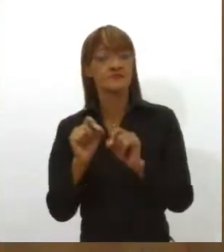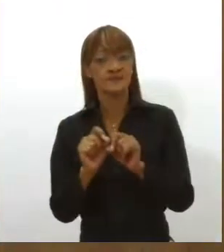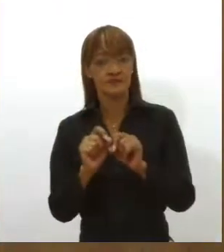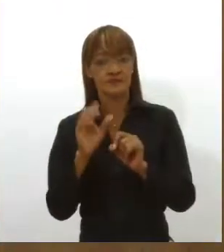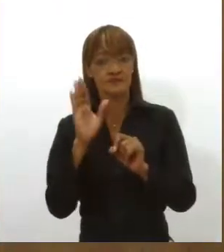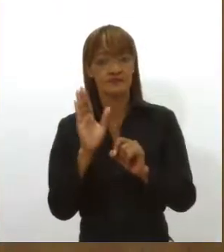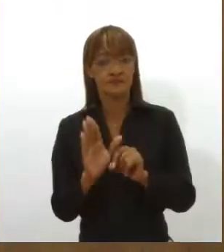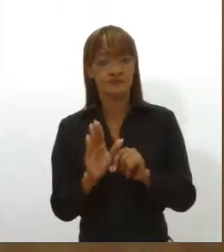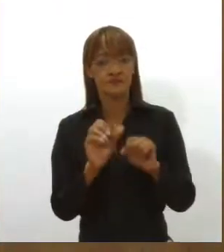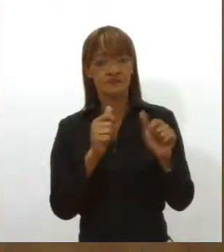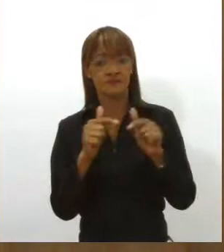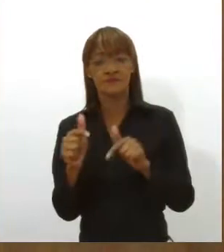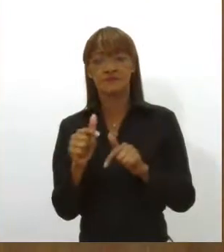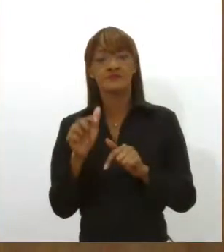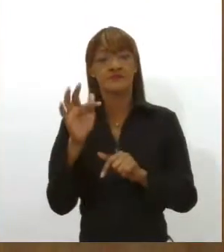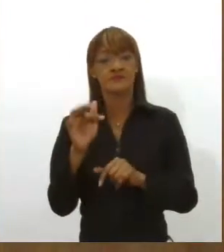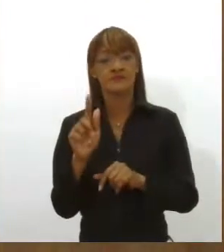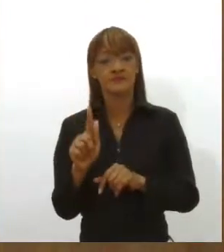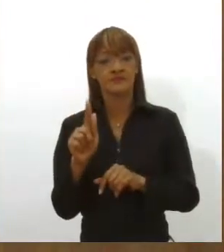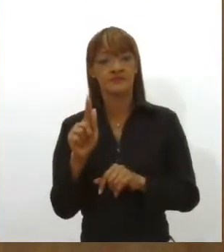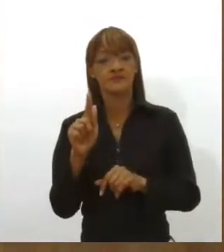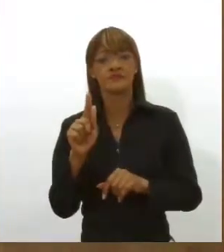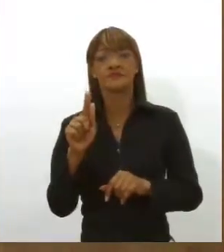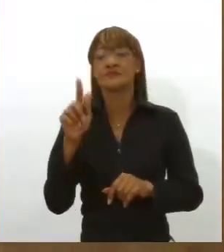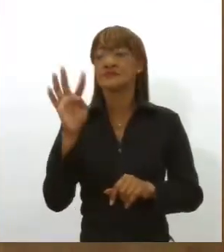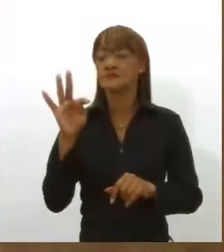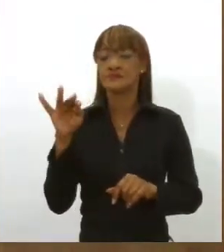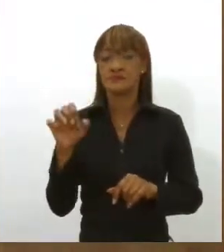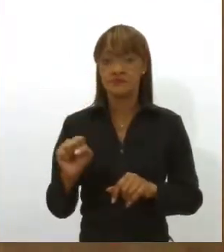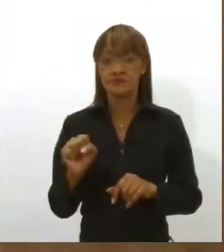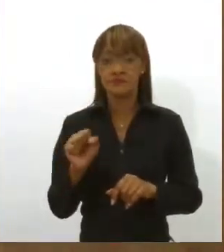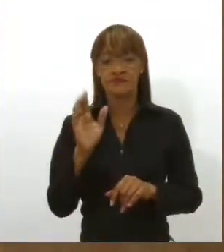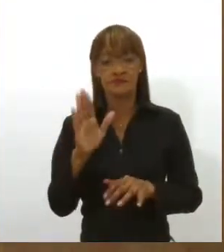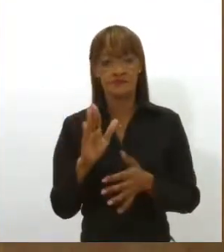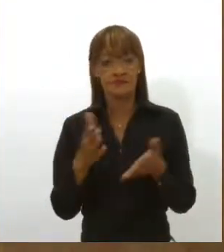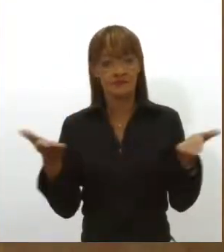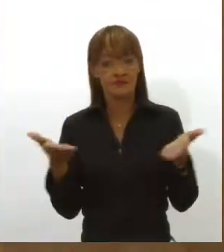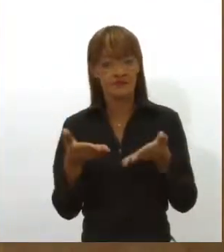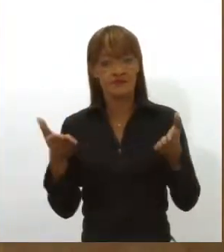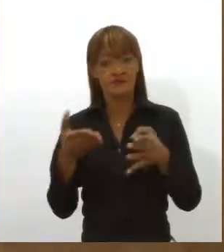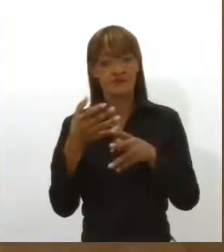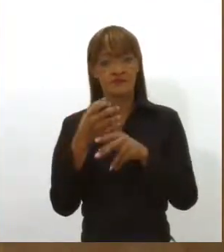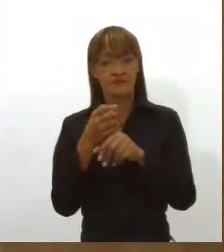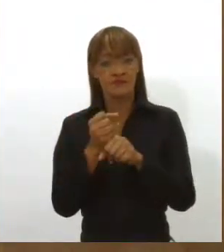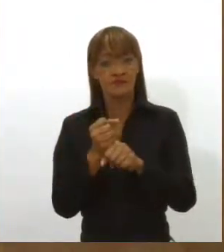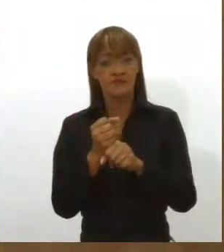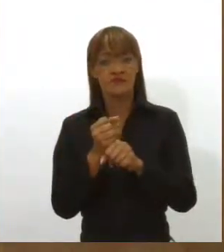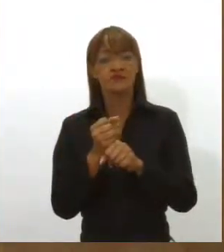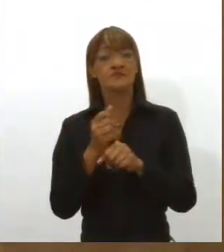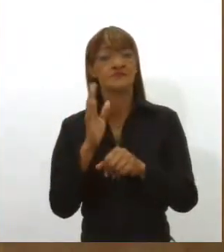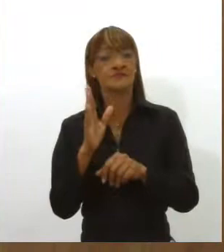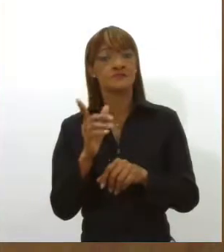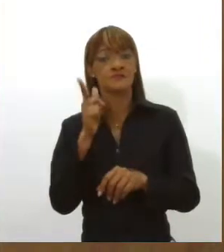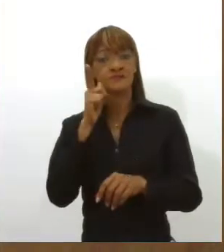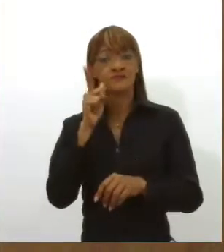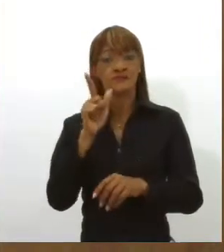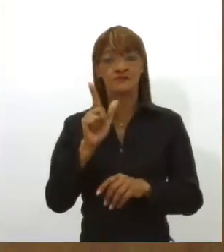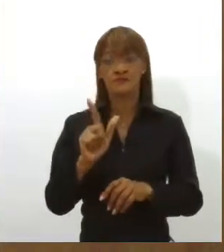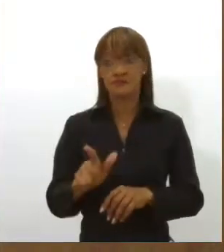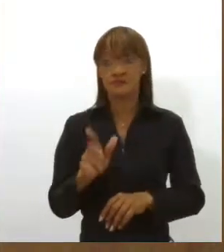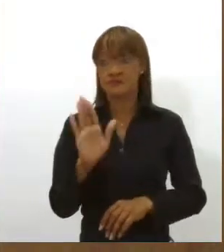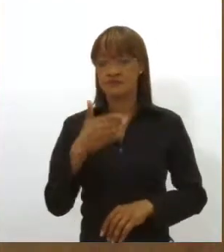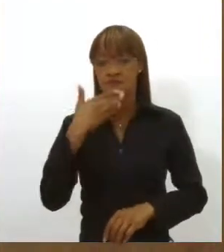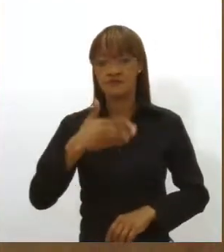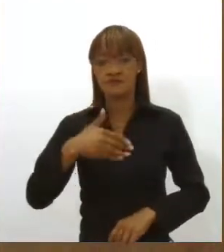FGTS. Com o crédito dos valores, as contas de FGTS contempladas alcançaram rentabilidade de 5